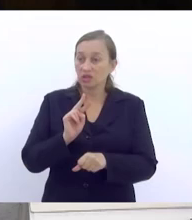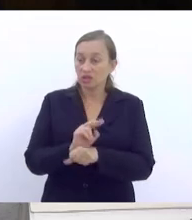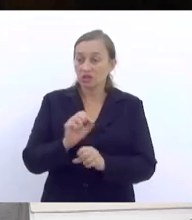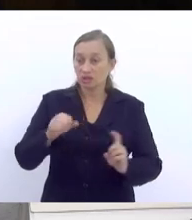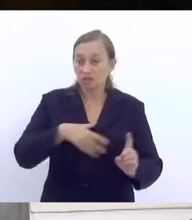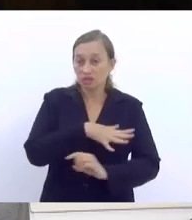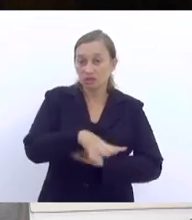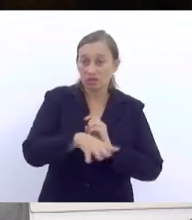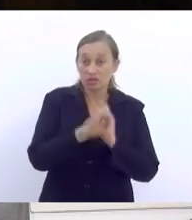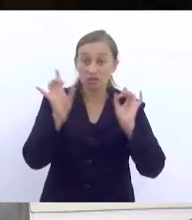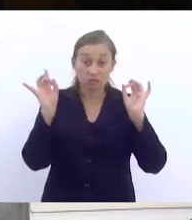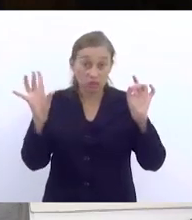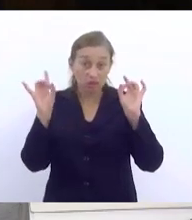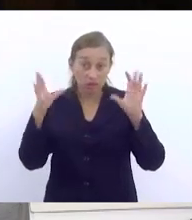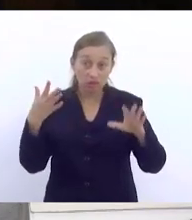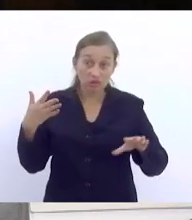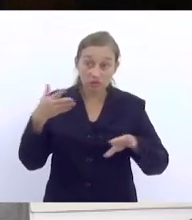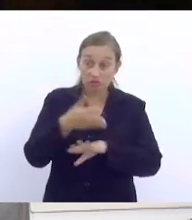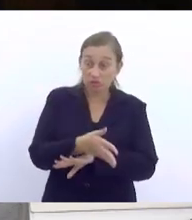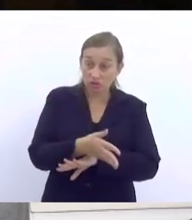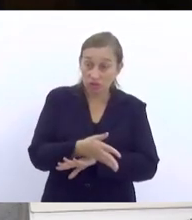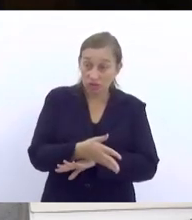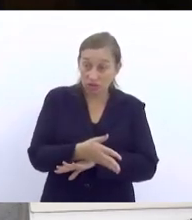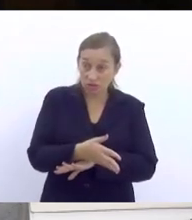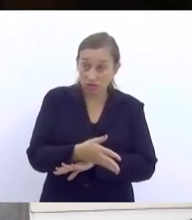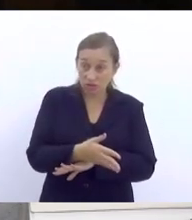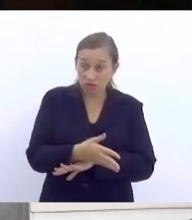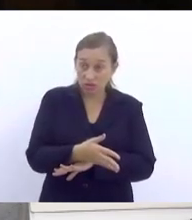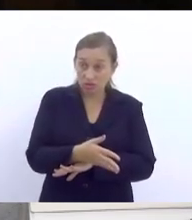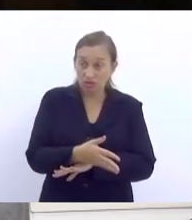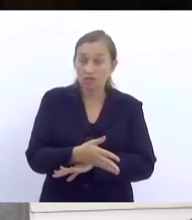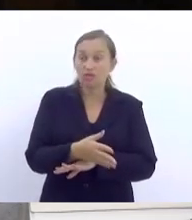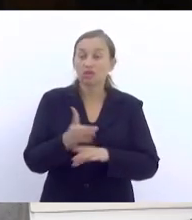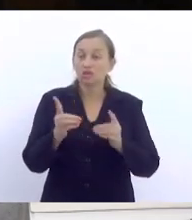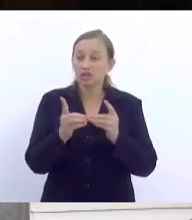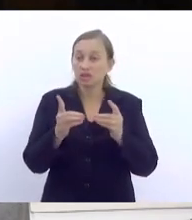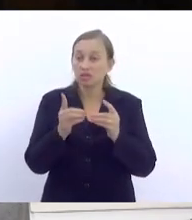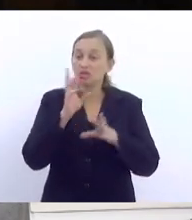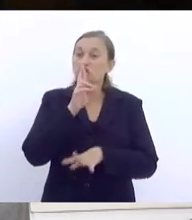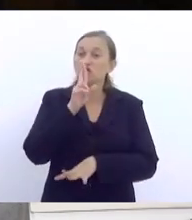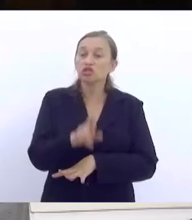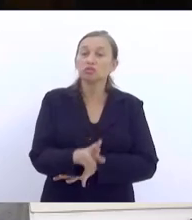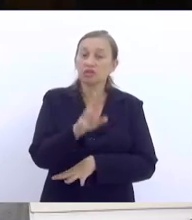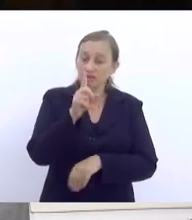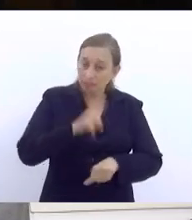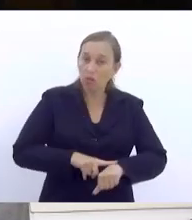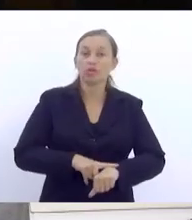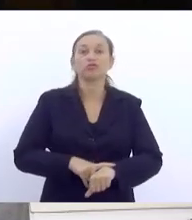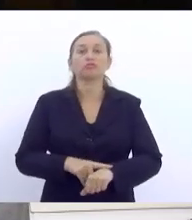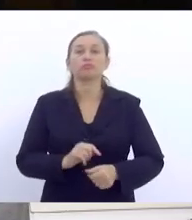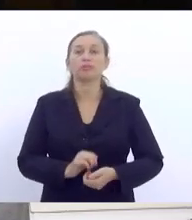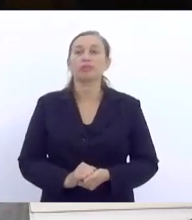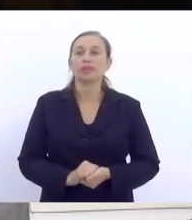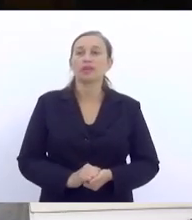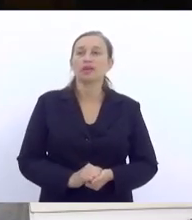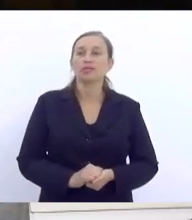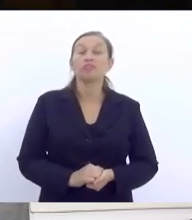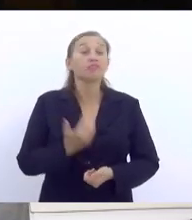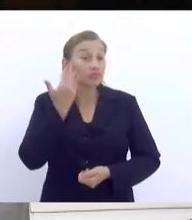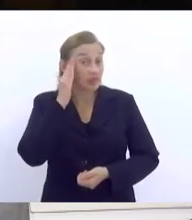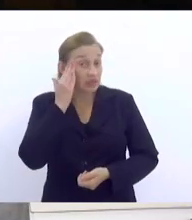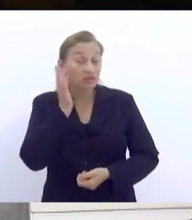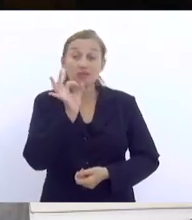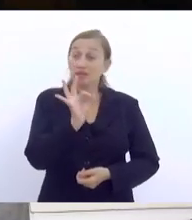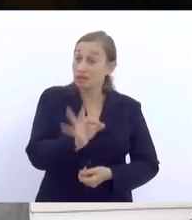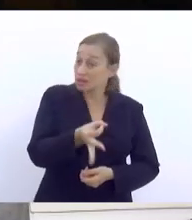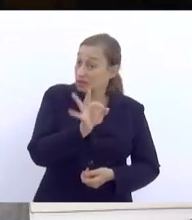especial, que é onde chega no limite, ali é o atendimento no limite, você tem que responder naquela hora. Vai entender que,